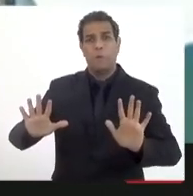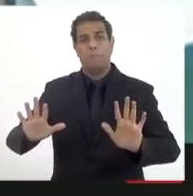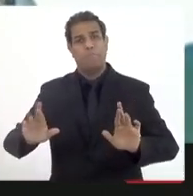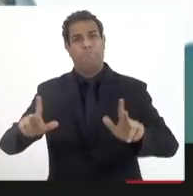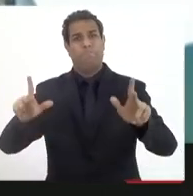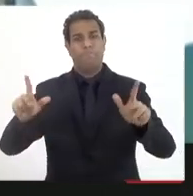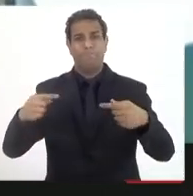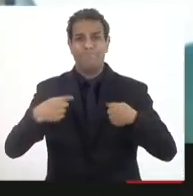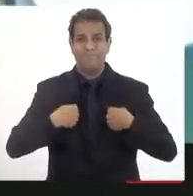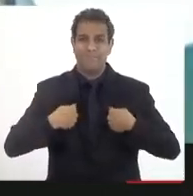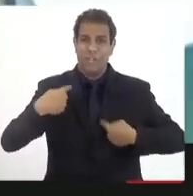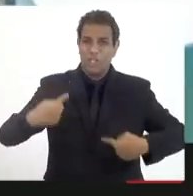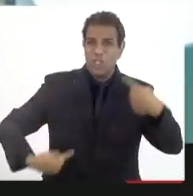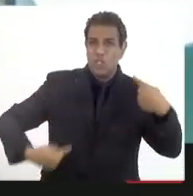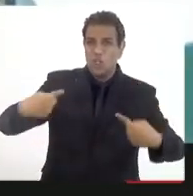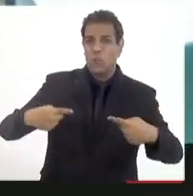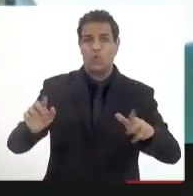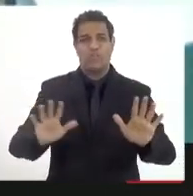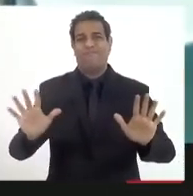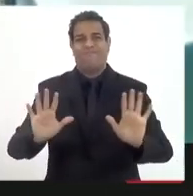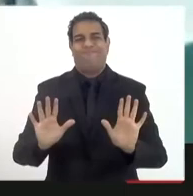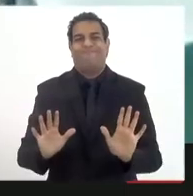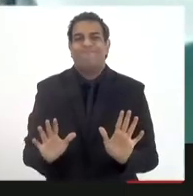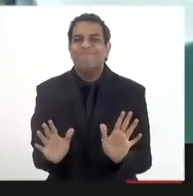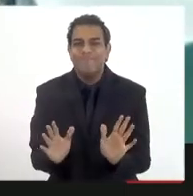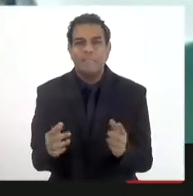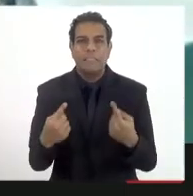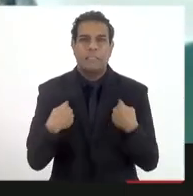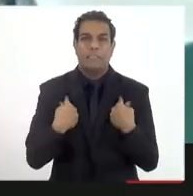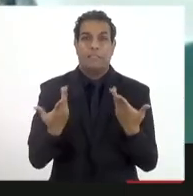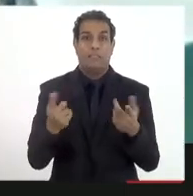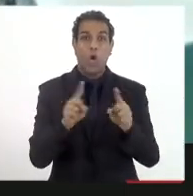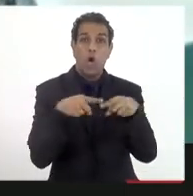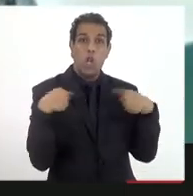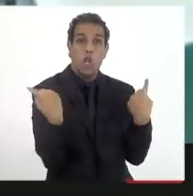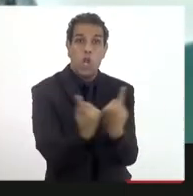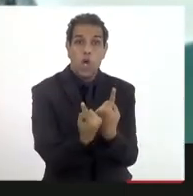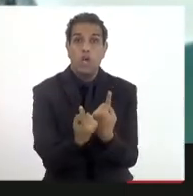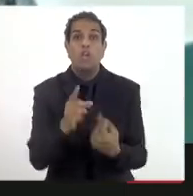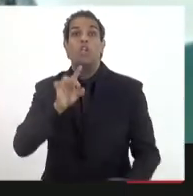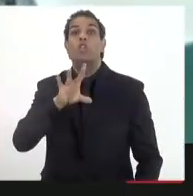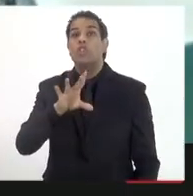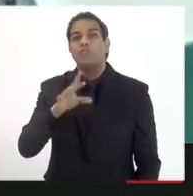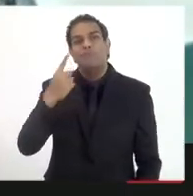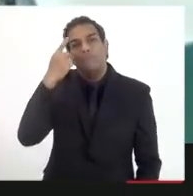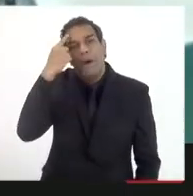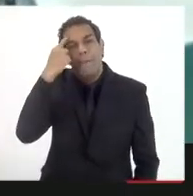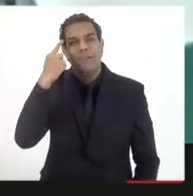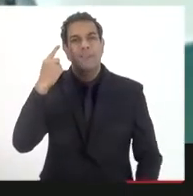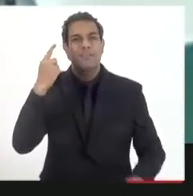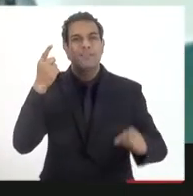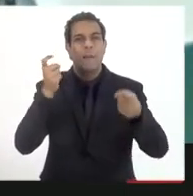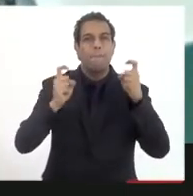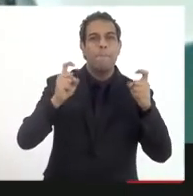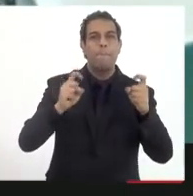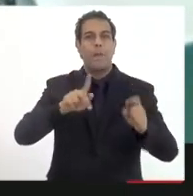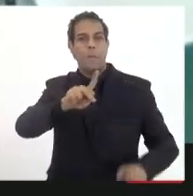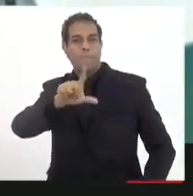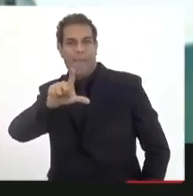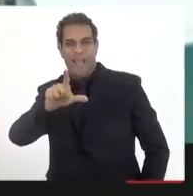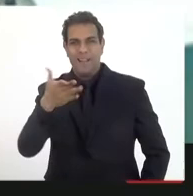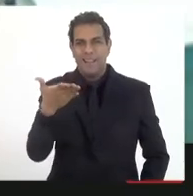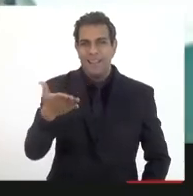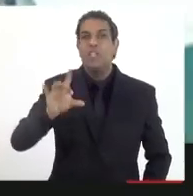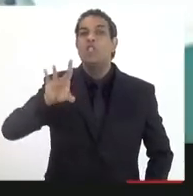Eu não vou discutir aqui, eu acho que essa reunião é muito mais para discutir o projeto em si